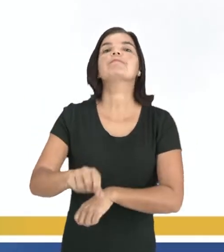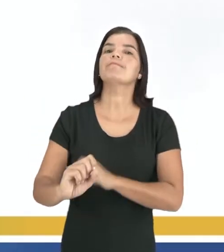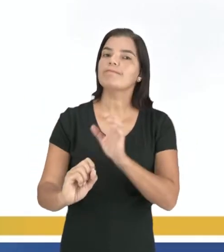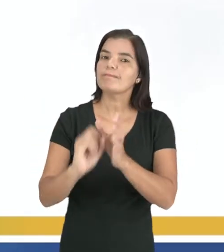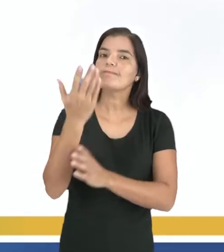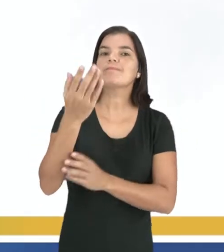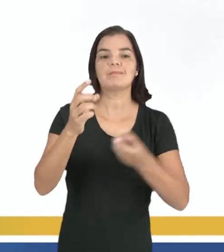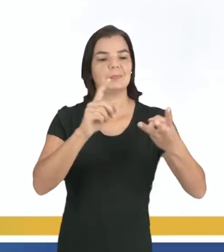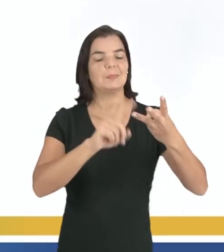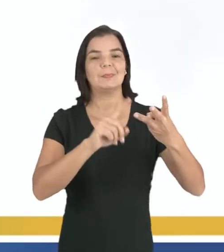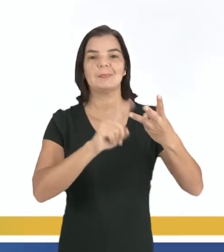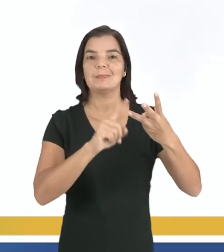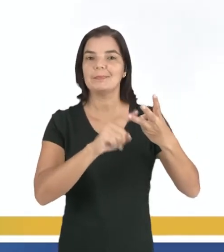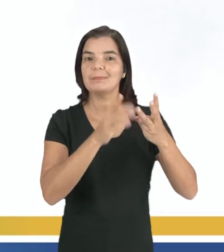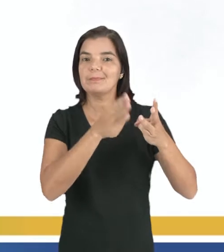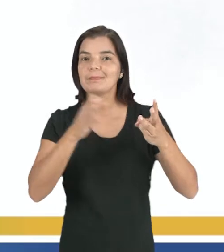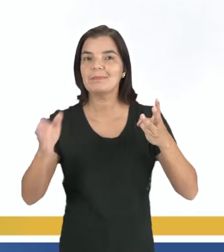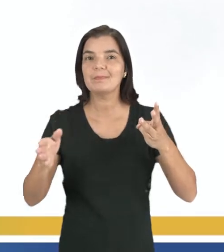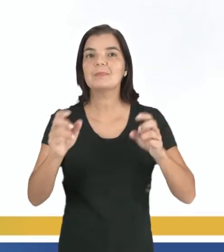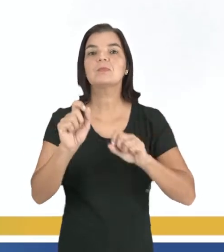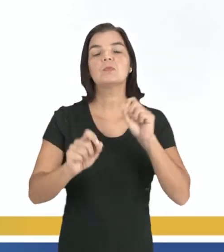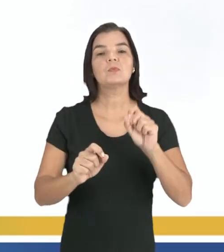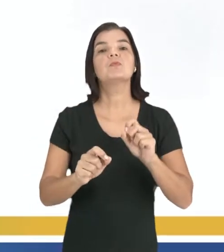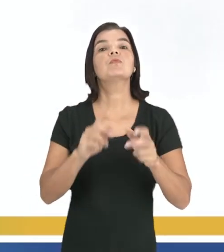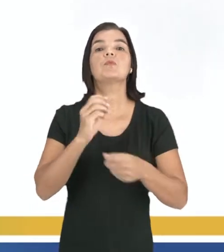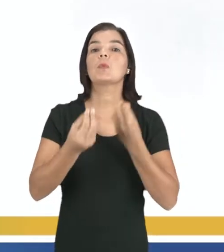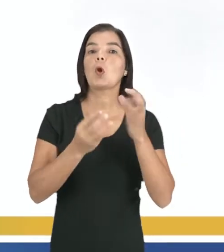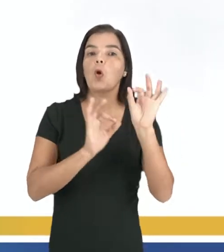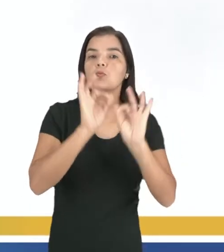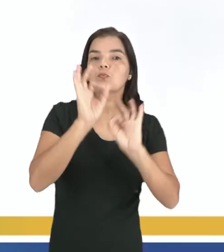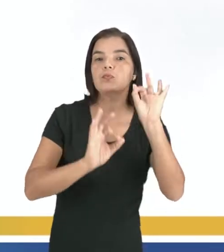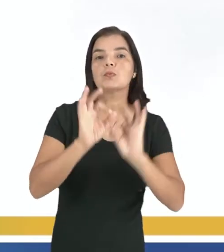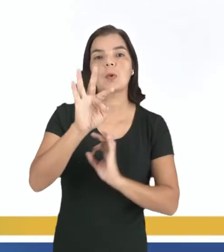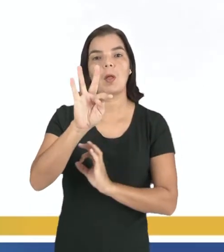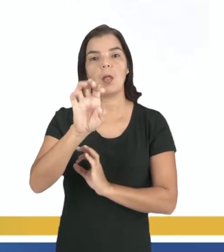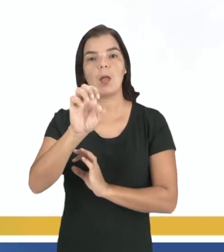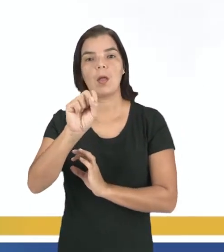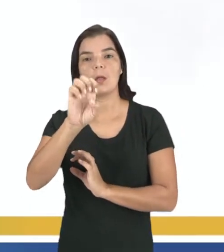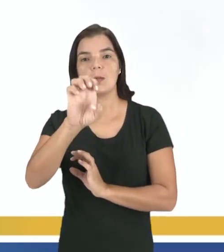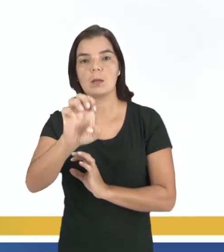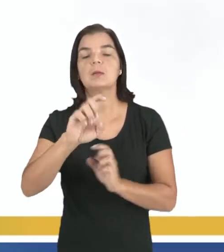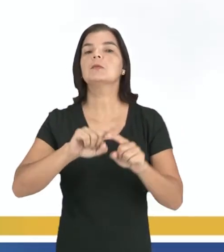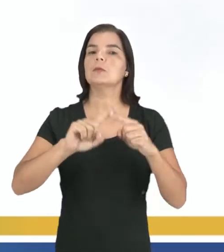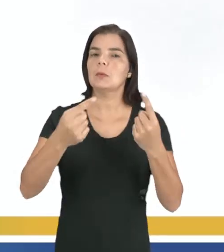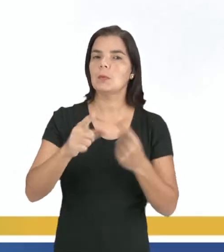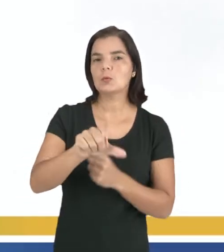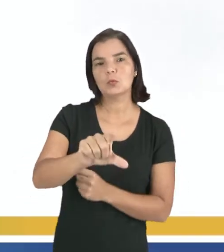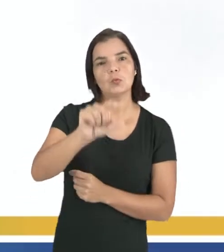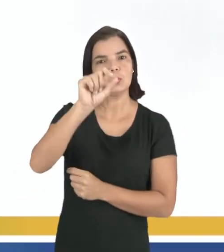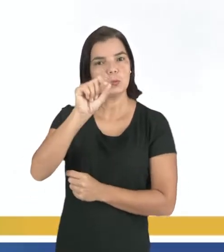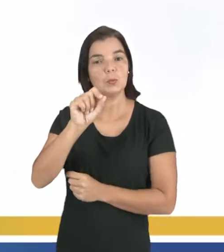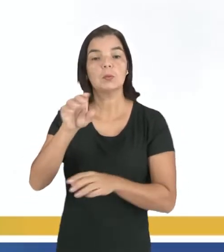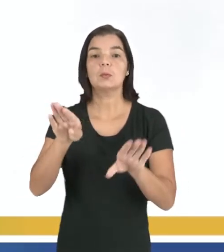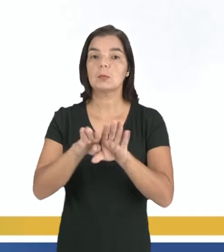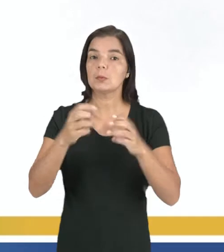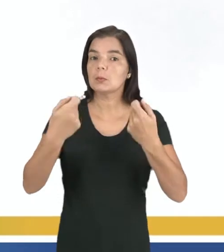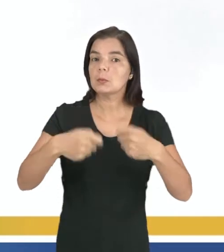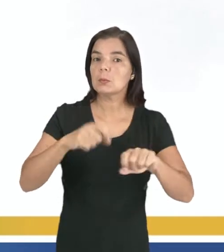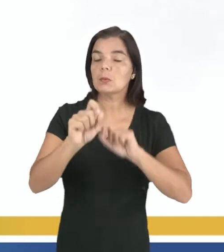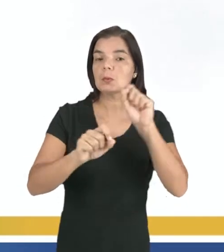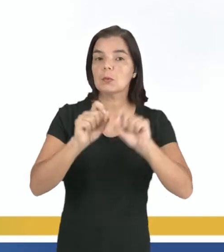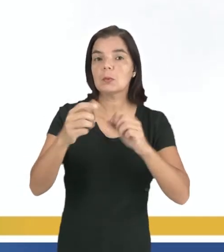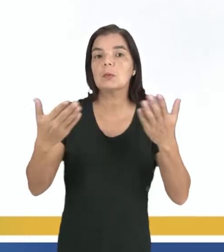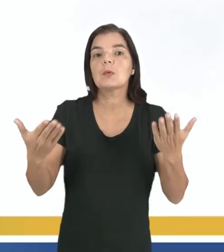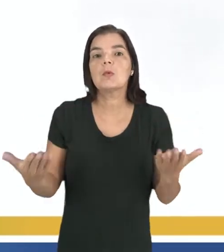terceira etapa, que é o seu posicionamento, a construção da sua tese. Após você escolher a tese, você precisa